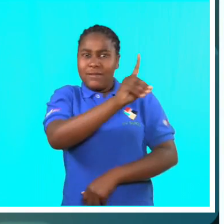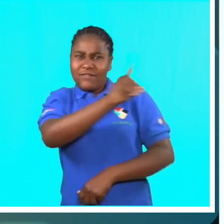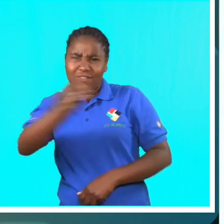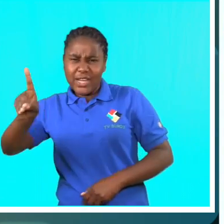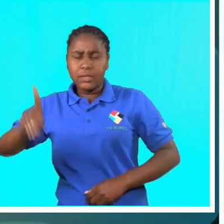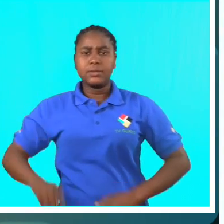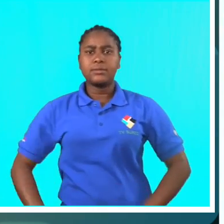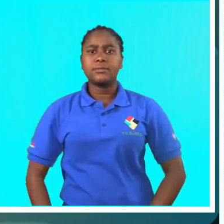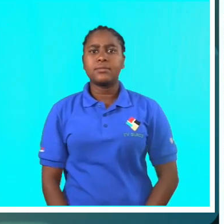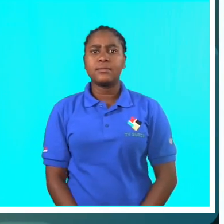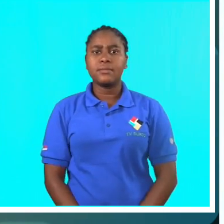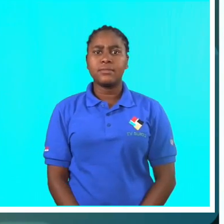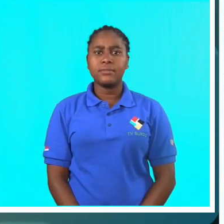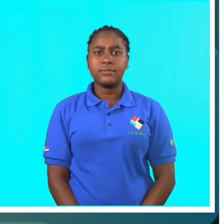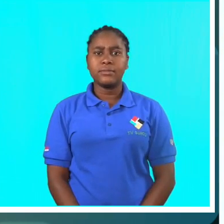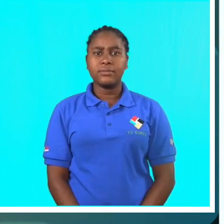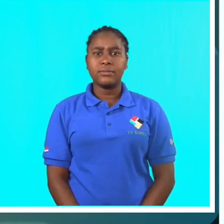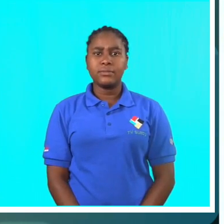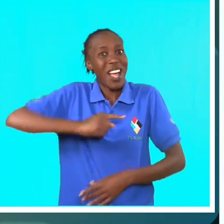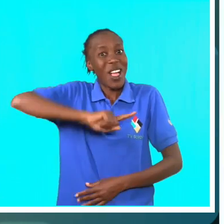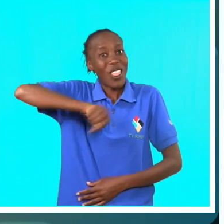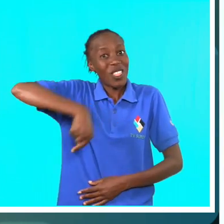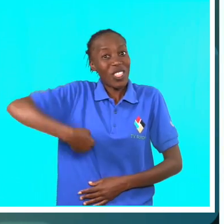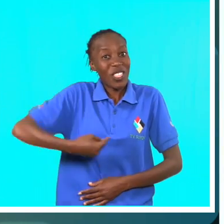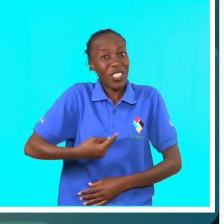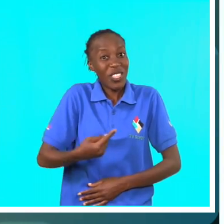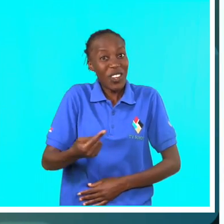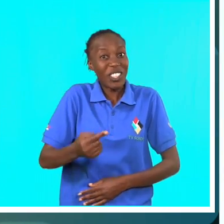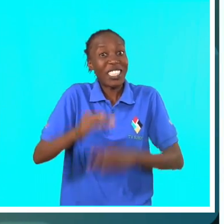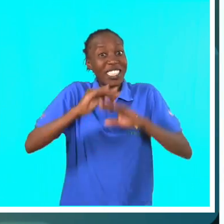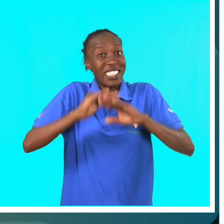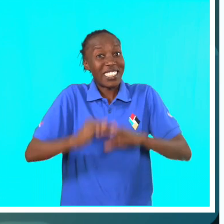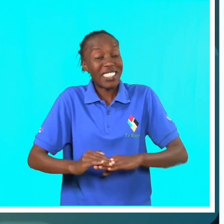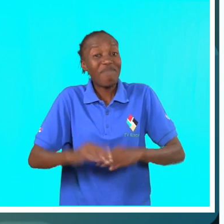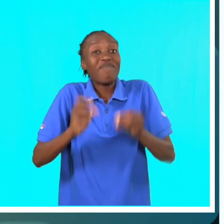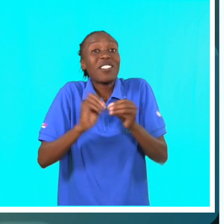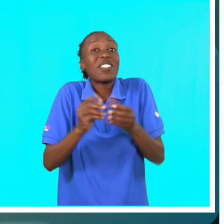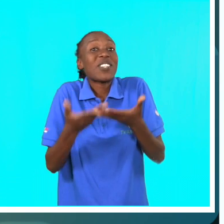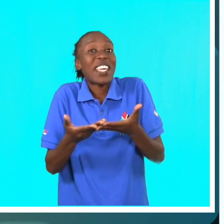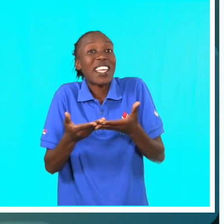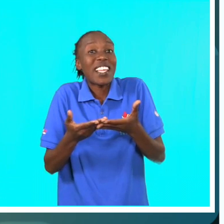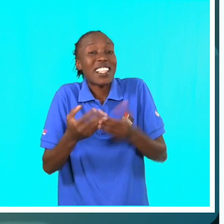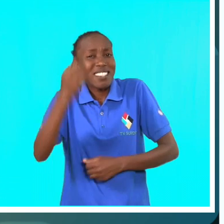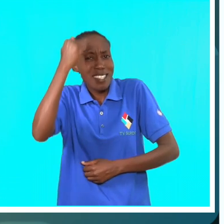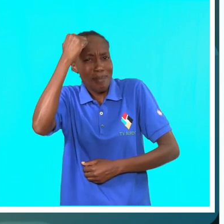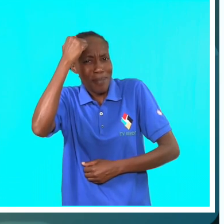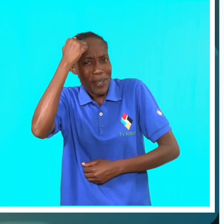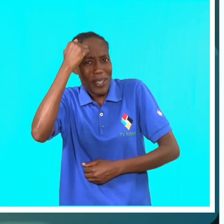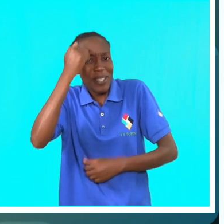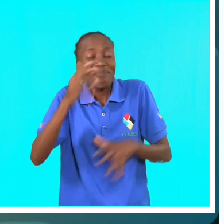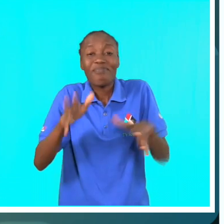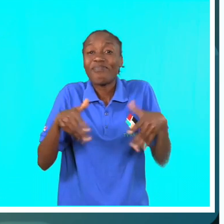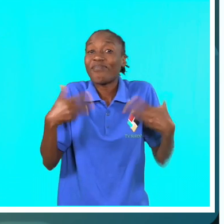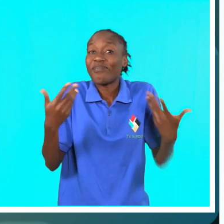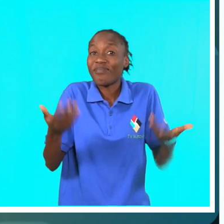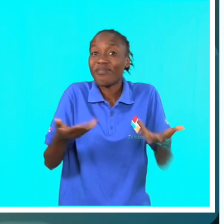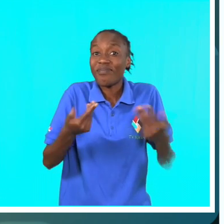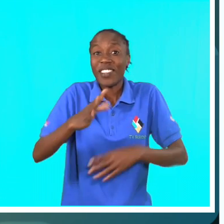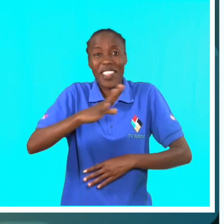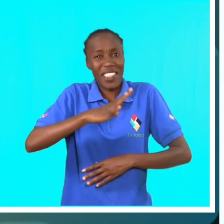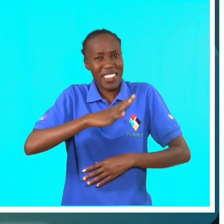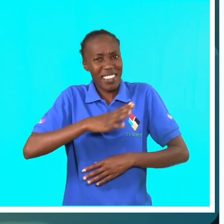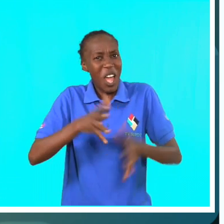na cidade de Maputo estão a trabalhar. Nós o que estamos a fazer é saber se efetivamente